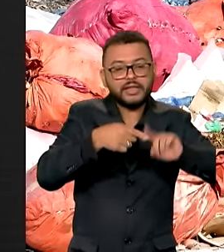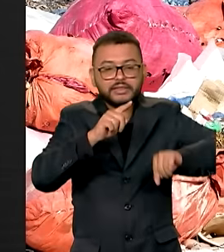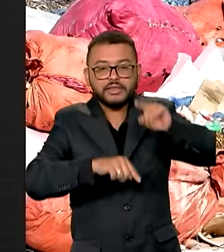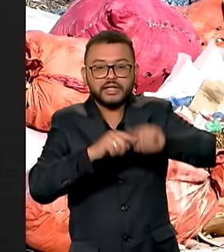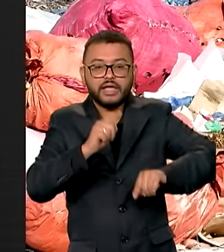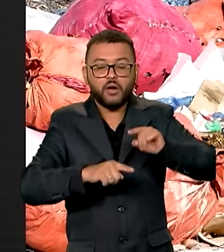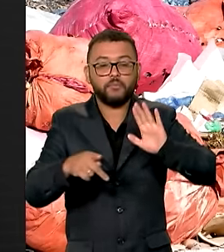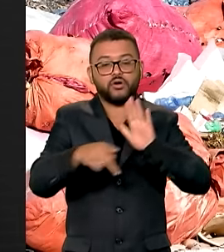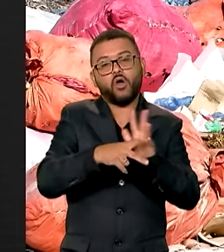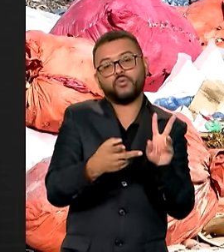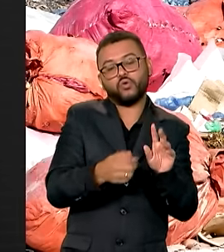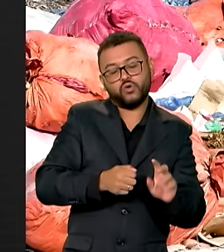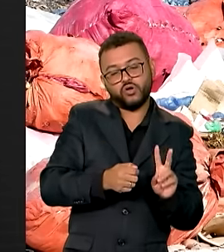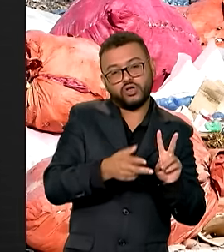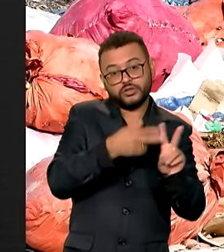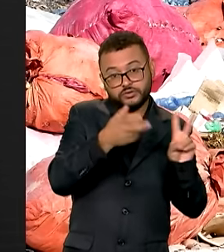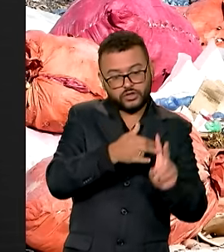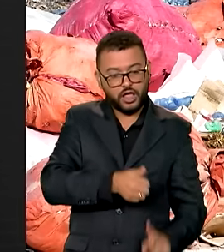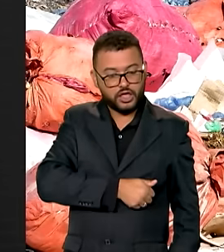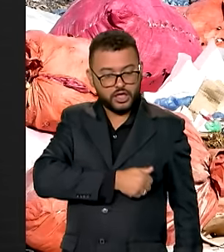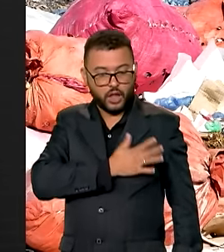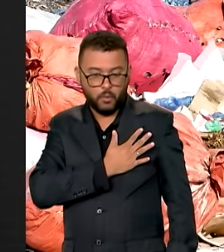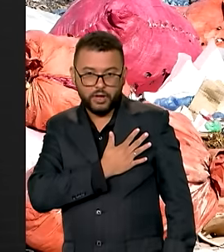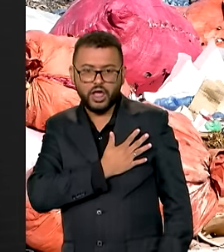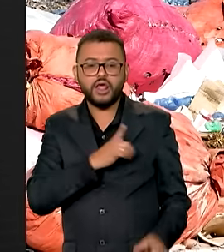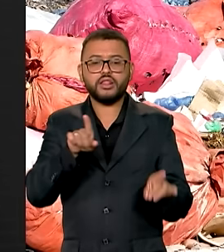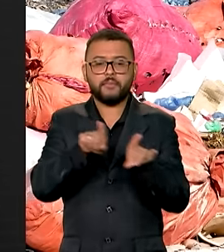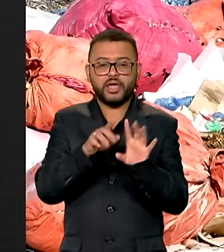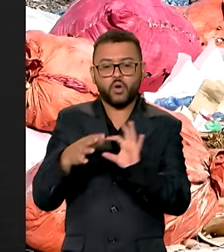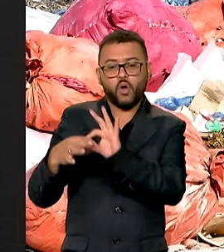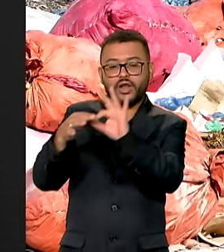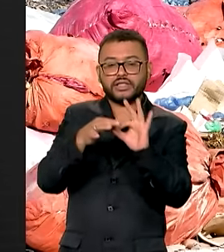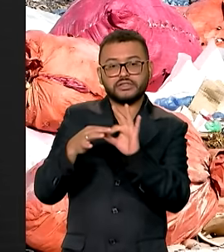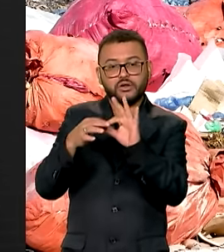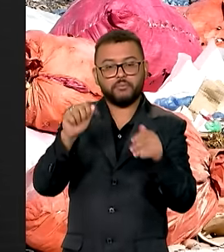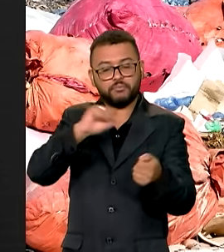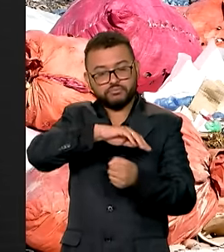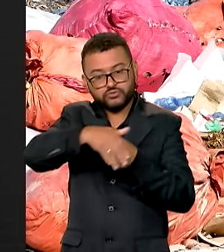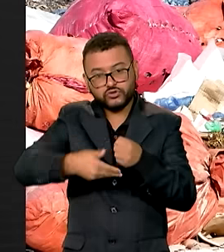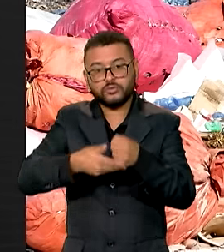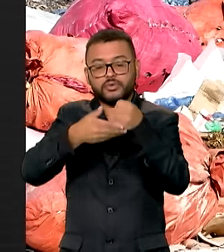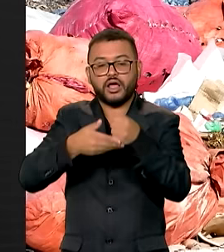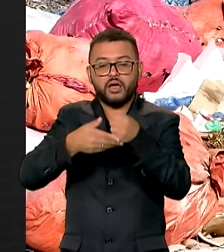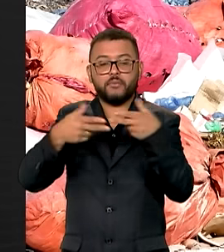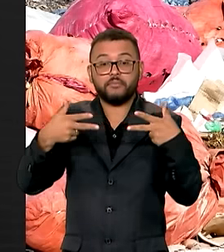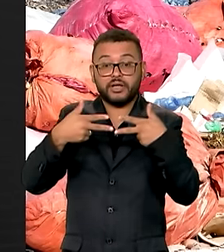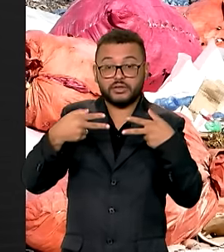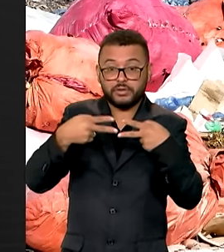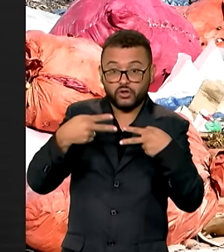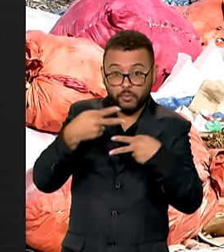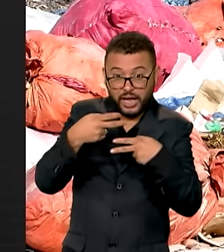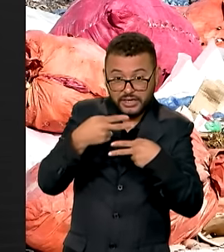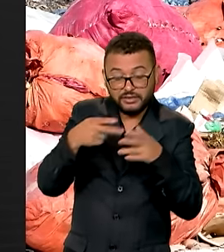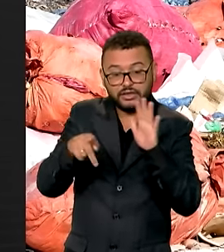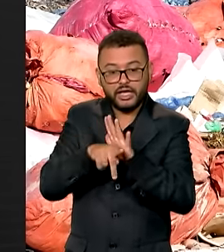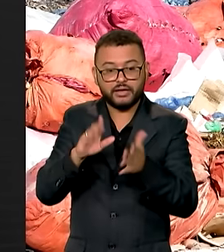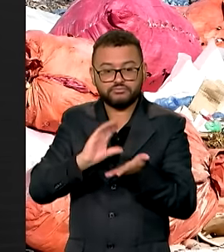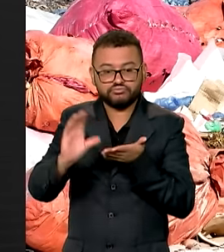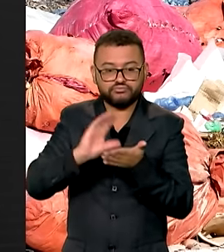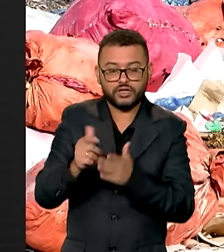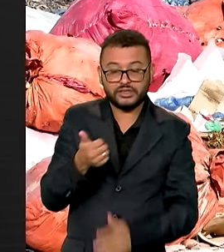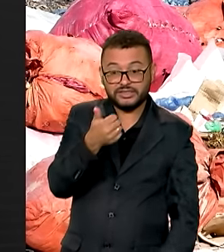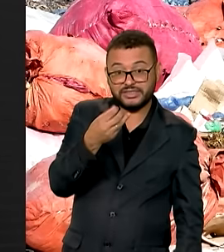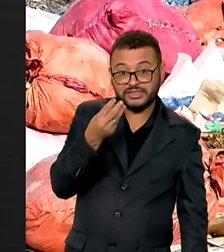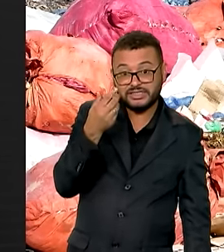na terra indígena Yanomami. O projeto Conexões Sustentáveis da Petrobras vai destinar 17 milhões de reais